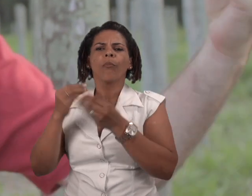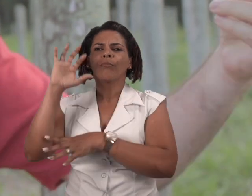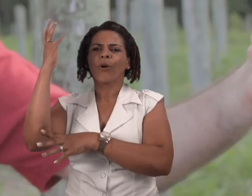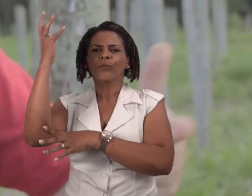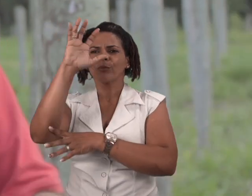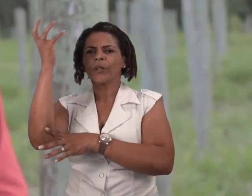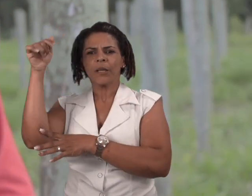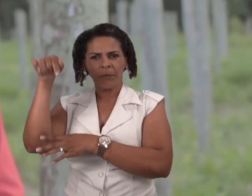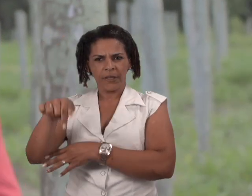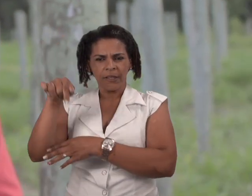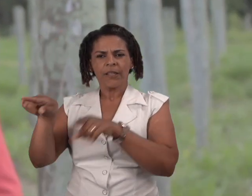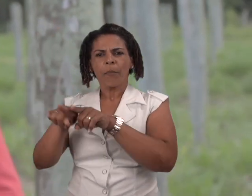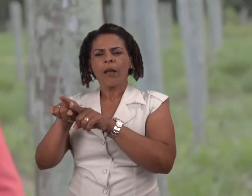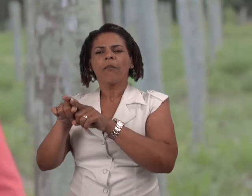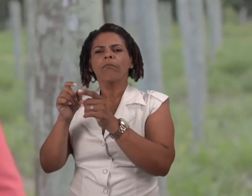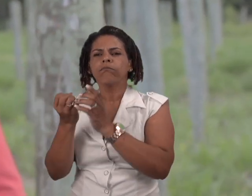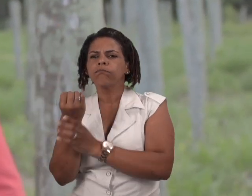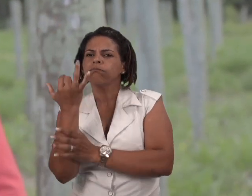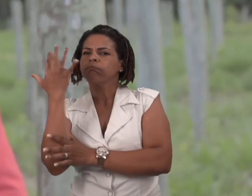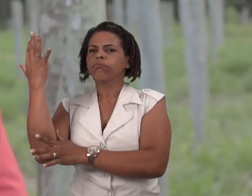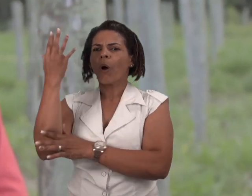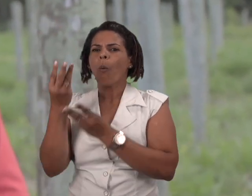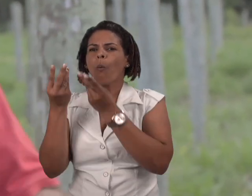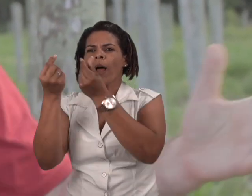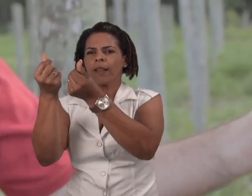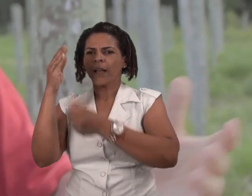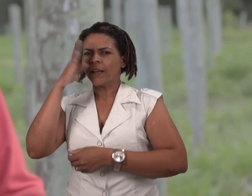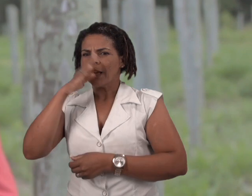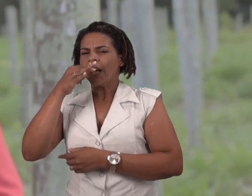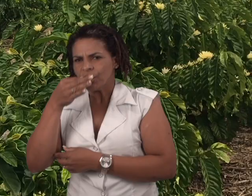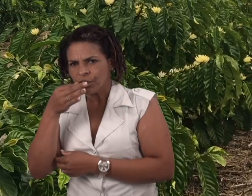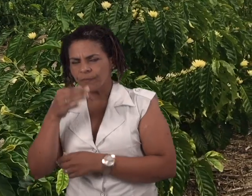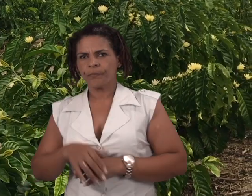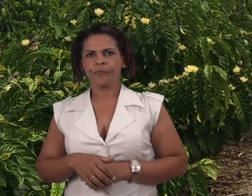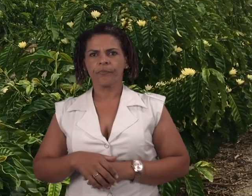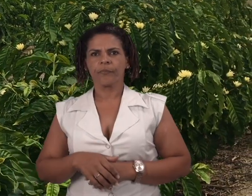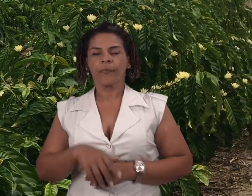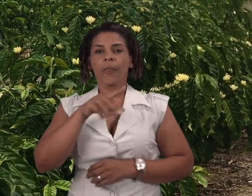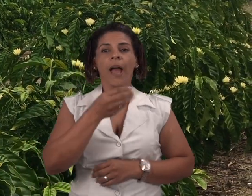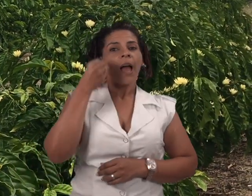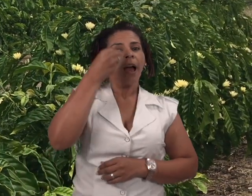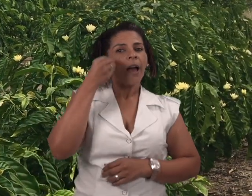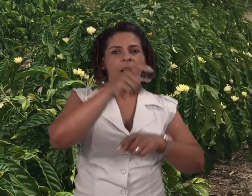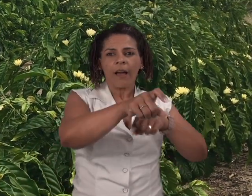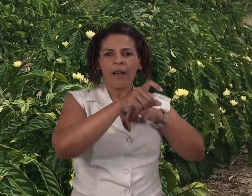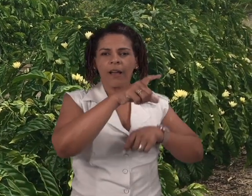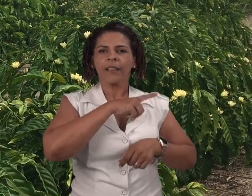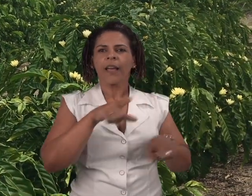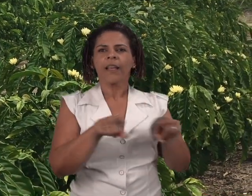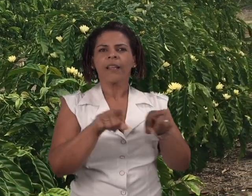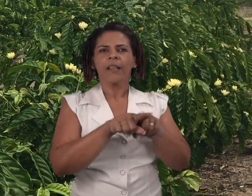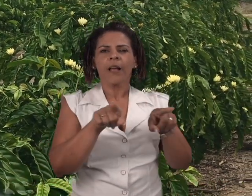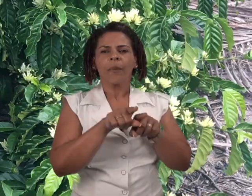condições climáticas da nossa região e alta produtividade, principalmente, e qualidade da pimenta. Na Fazenda Experimental do Seunes,